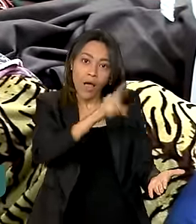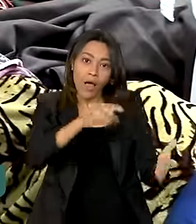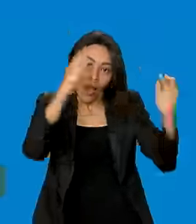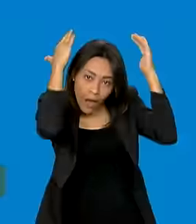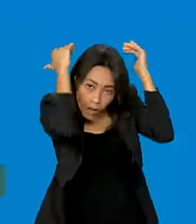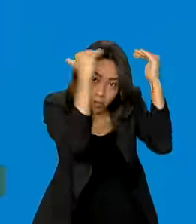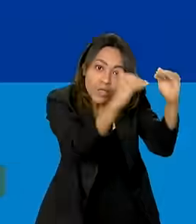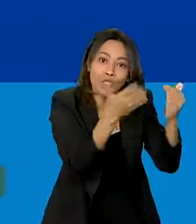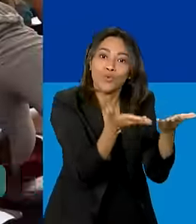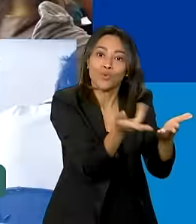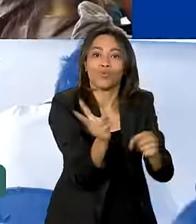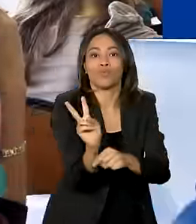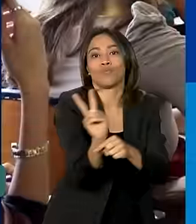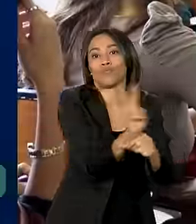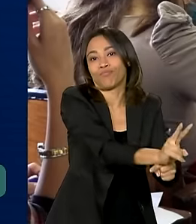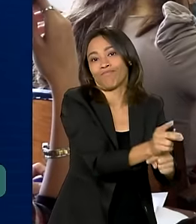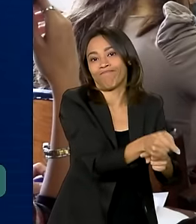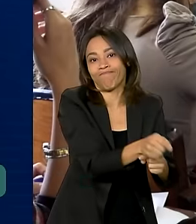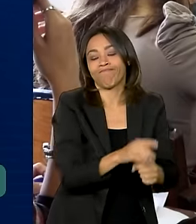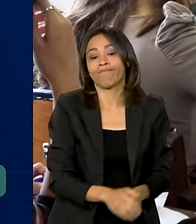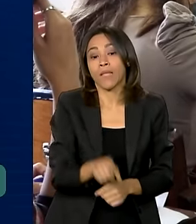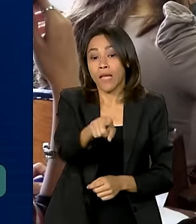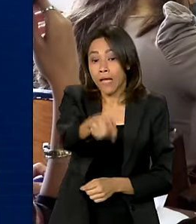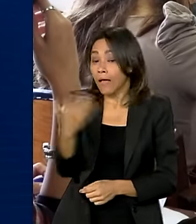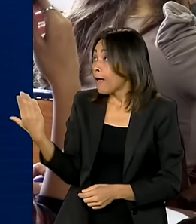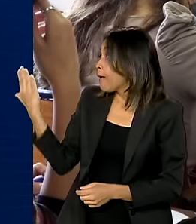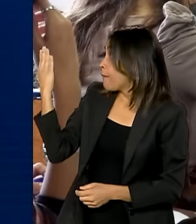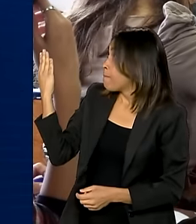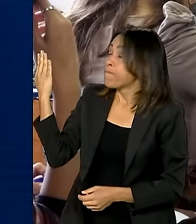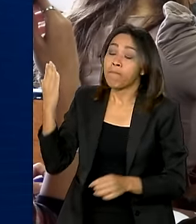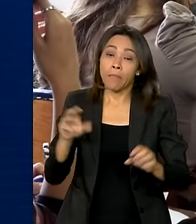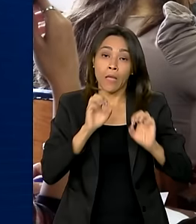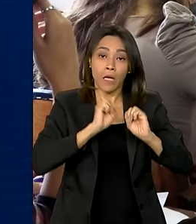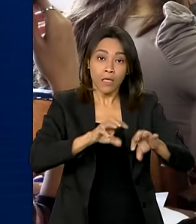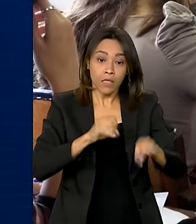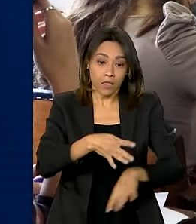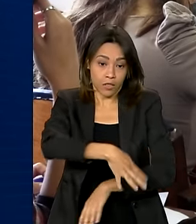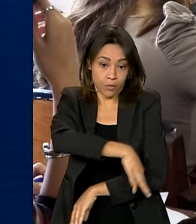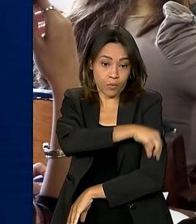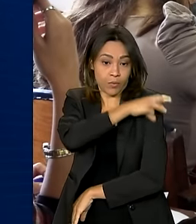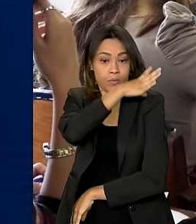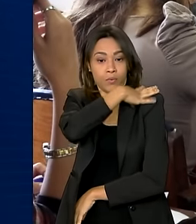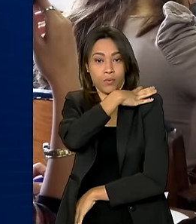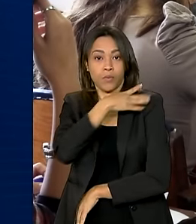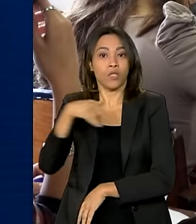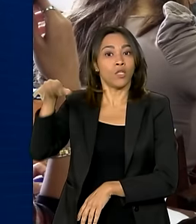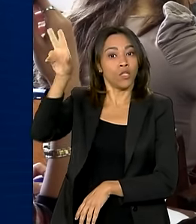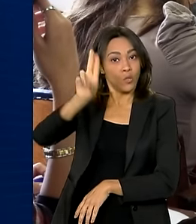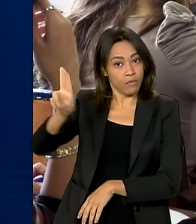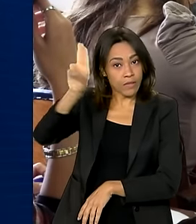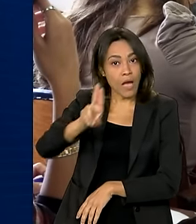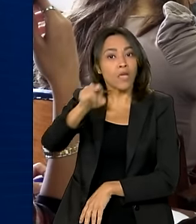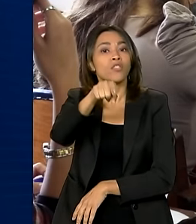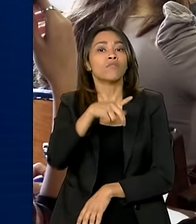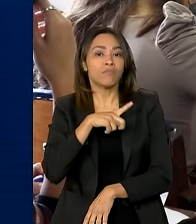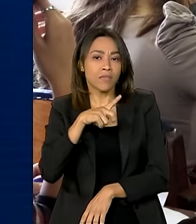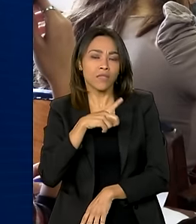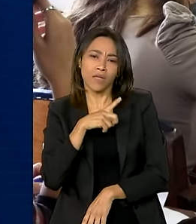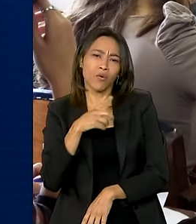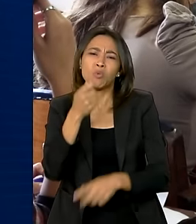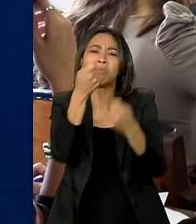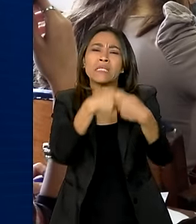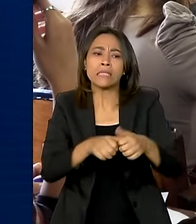abrigo. As instituições de educação básica e superior estão dispensadas excepcionalmente de